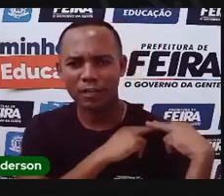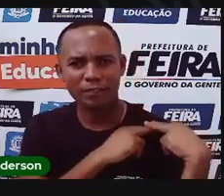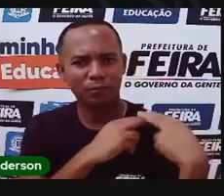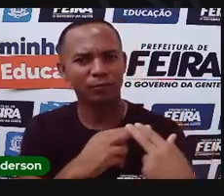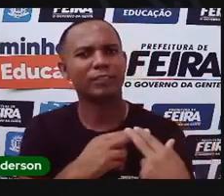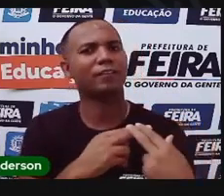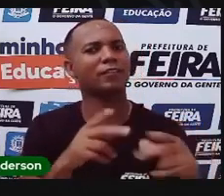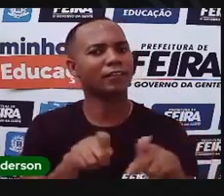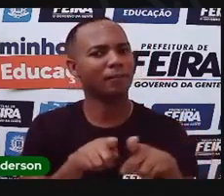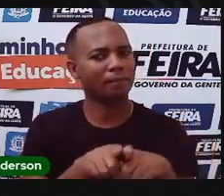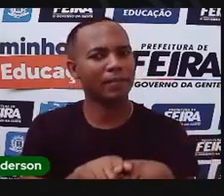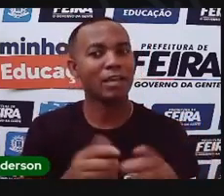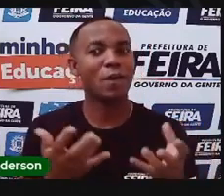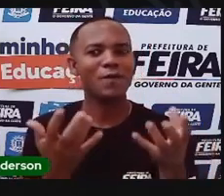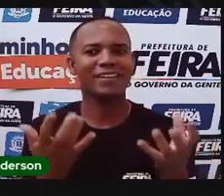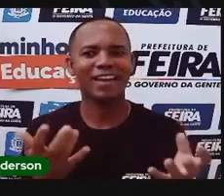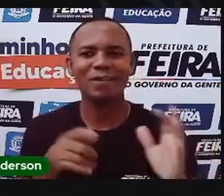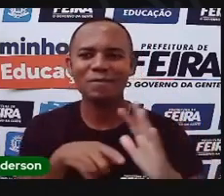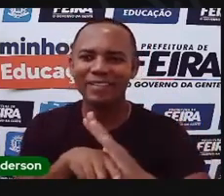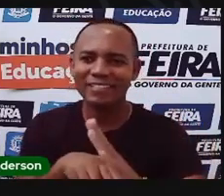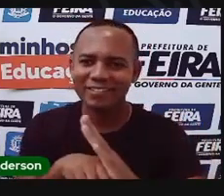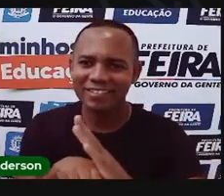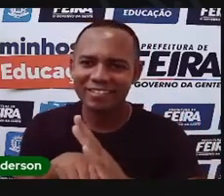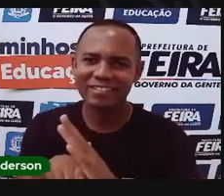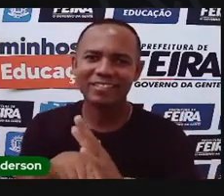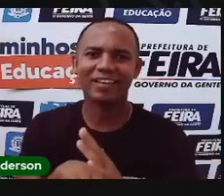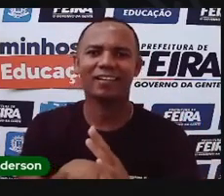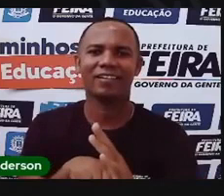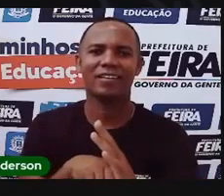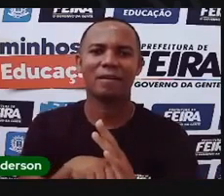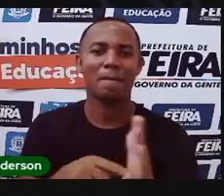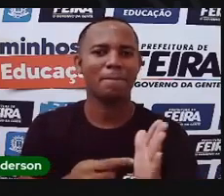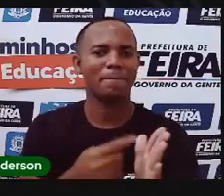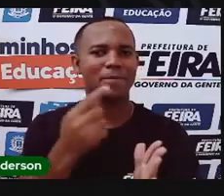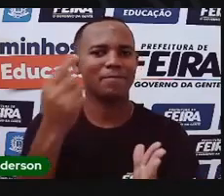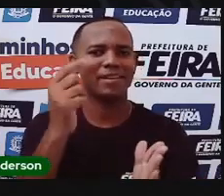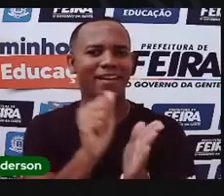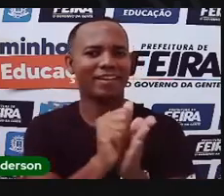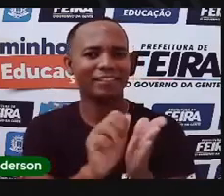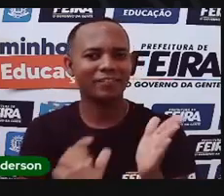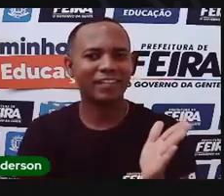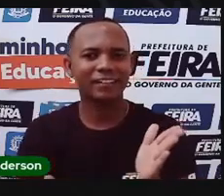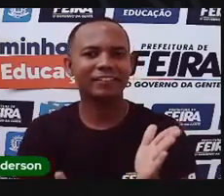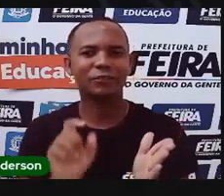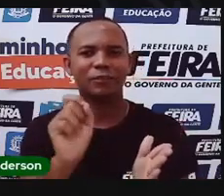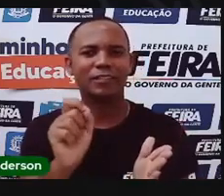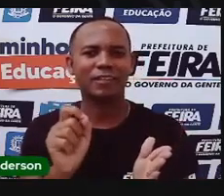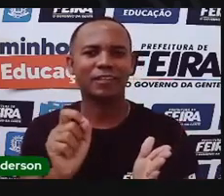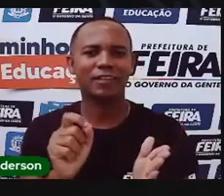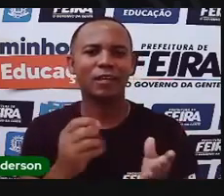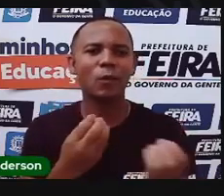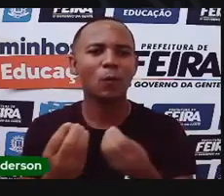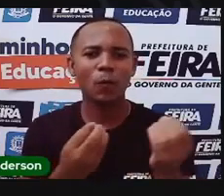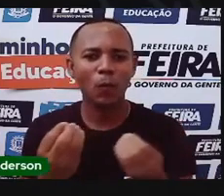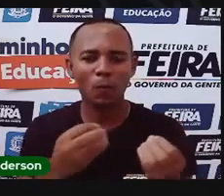de pesquisar. Eu quero saber o que você descobriu. Essa é a nossa primeira atividade. Descobriram o que sobre Maria Quitéria?